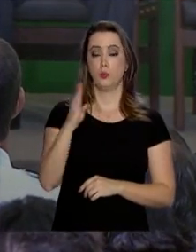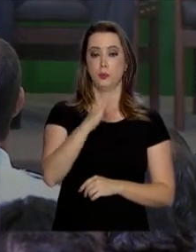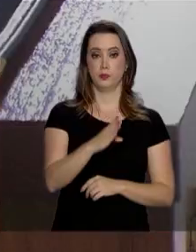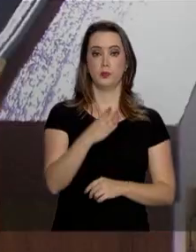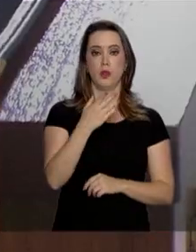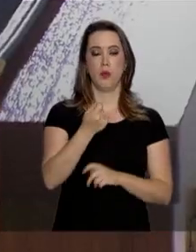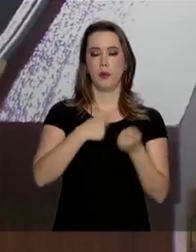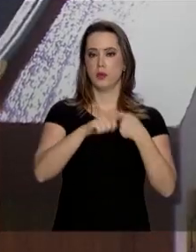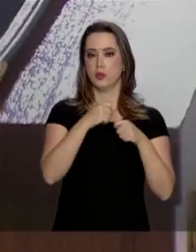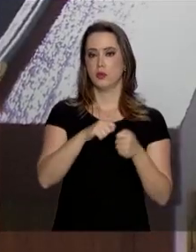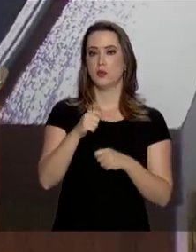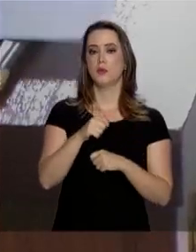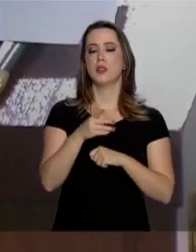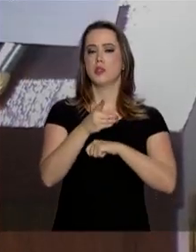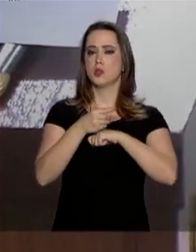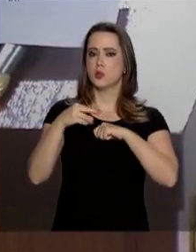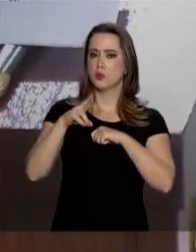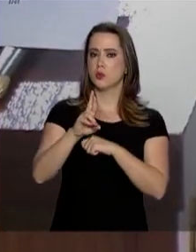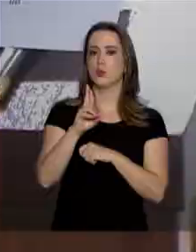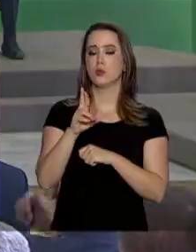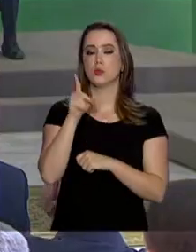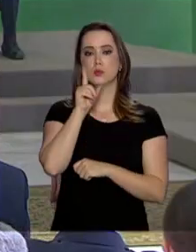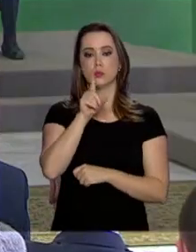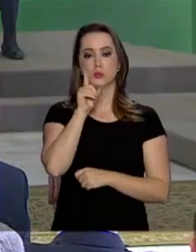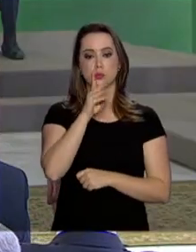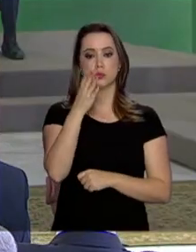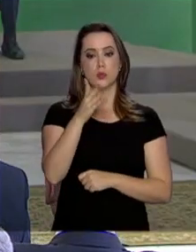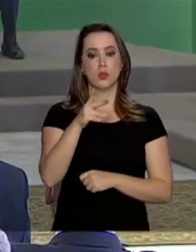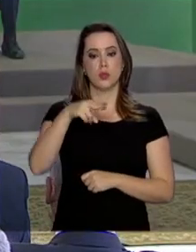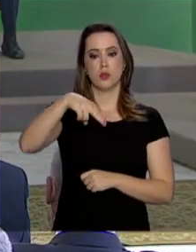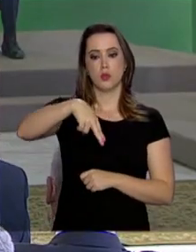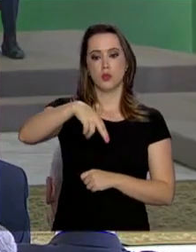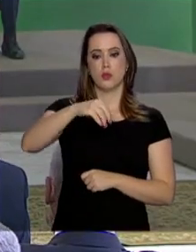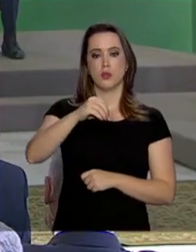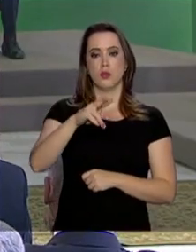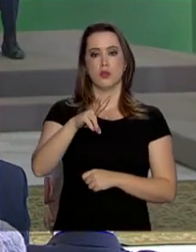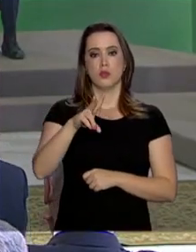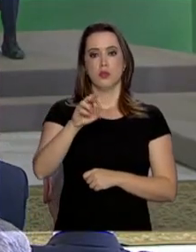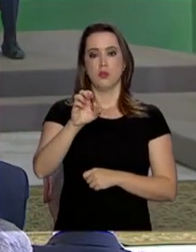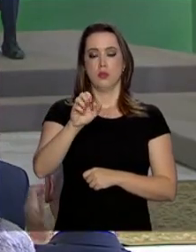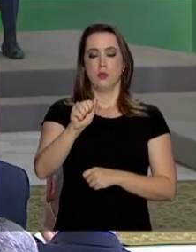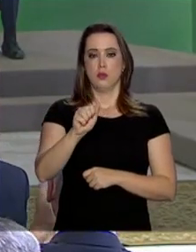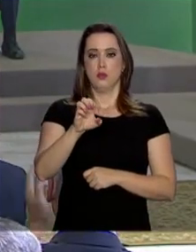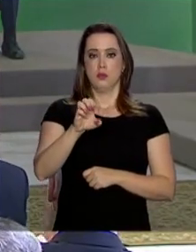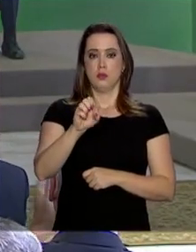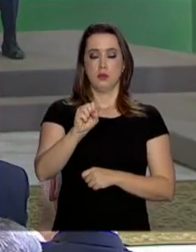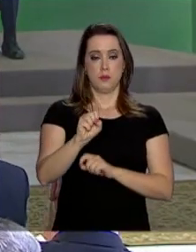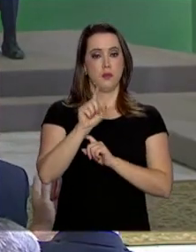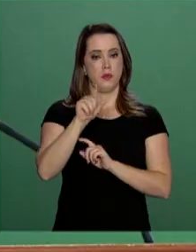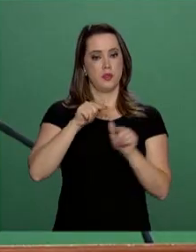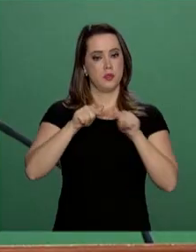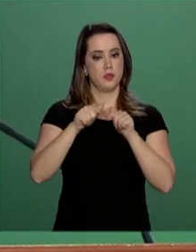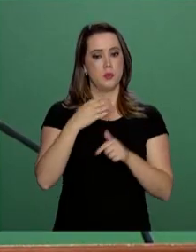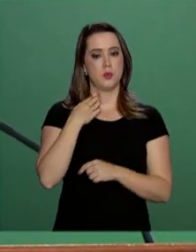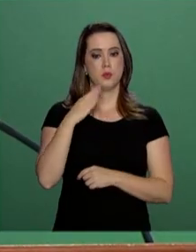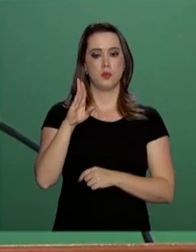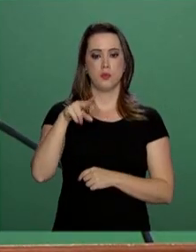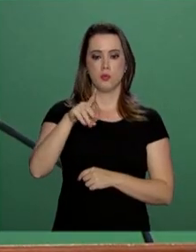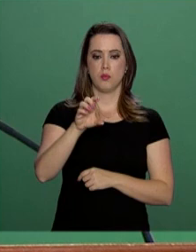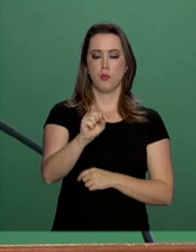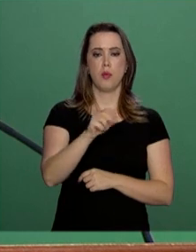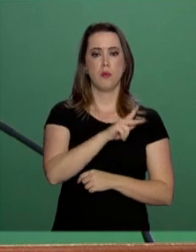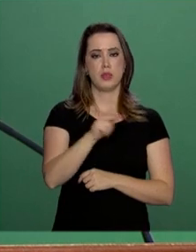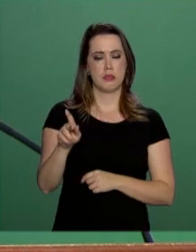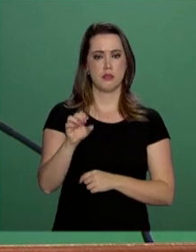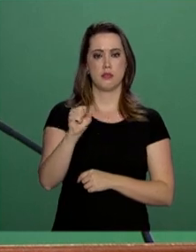Novaes, doutor pela Universidade de Chicago. Novaes já atuou no BNDES, foi presidente do SEBRAE e professor da